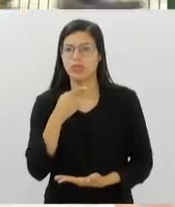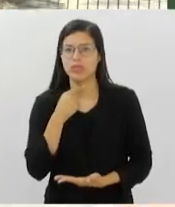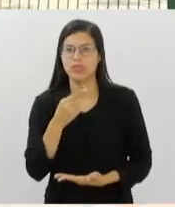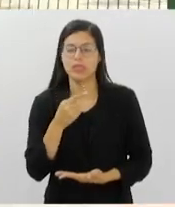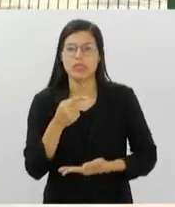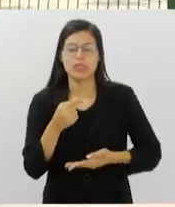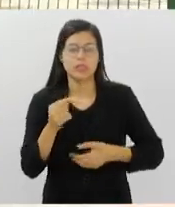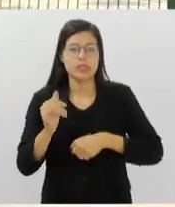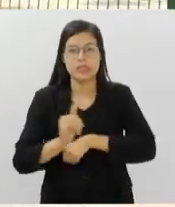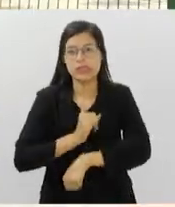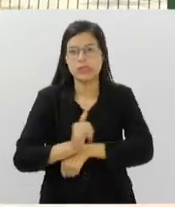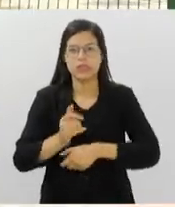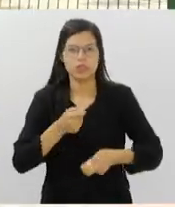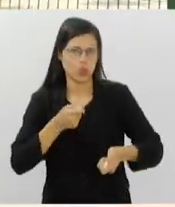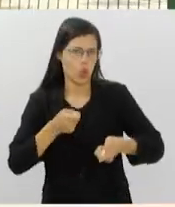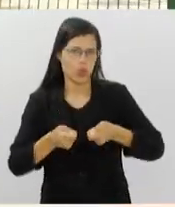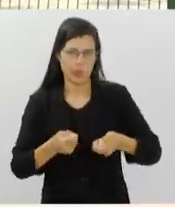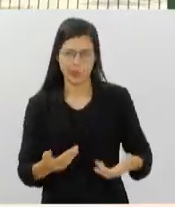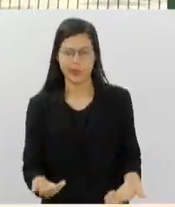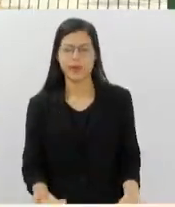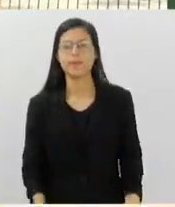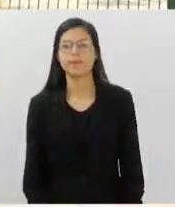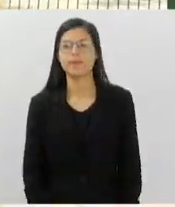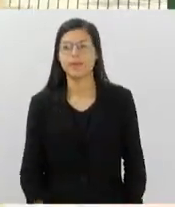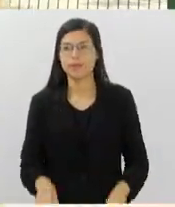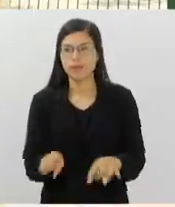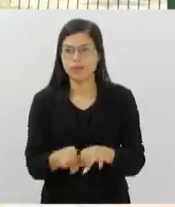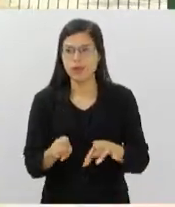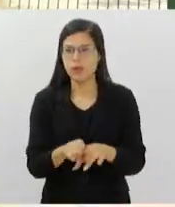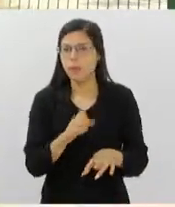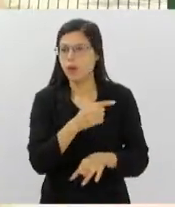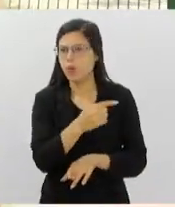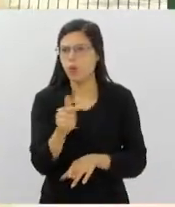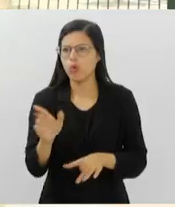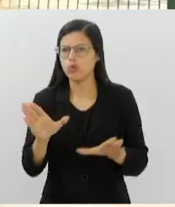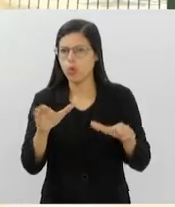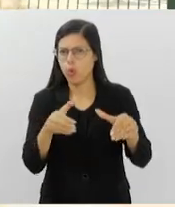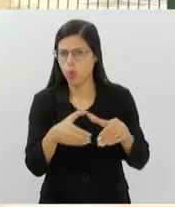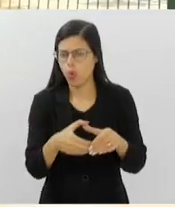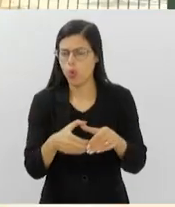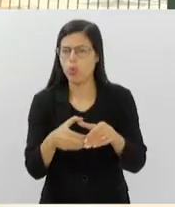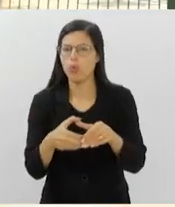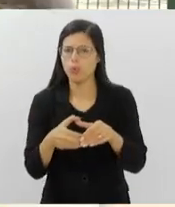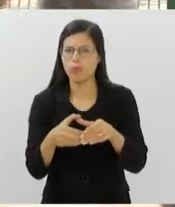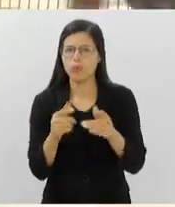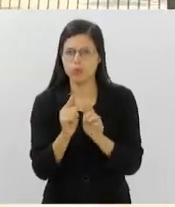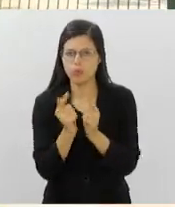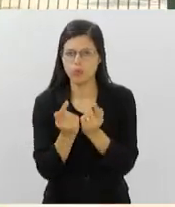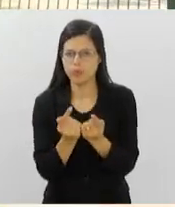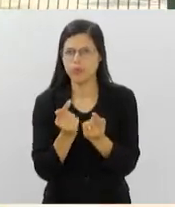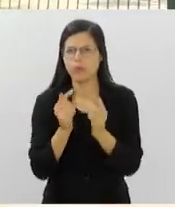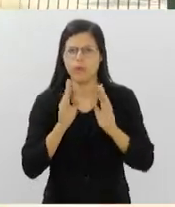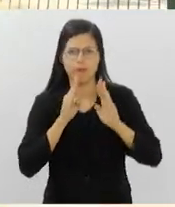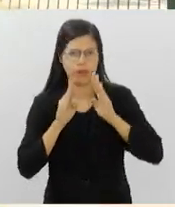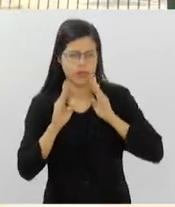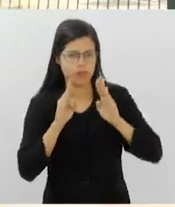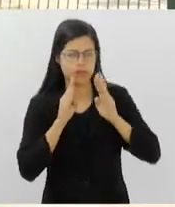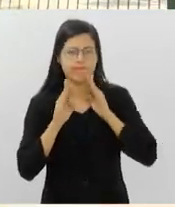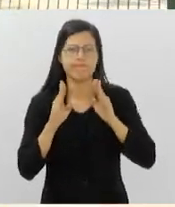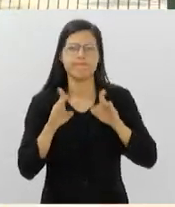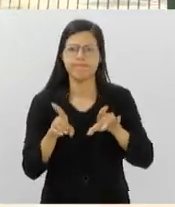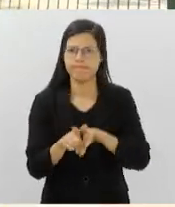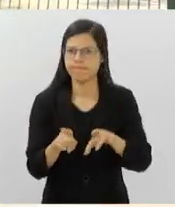de controle muito grande. E outras plataformas também, como grupos de Facebook, ainda são locais em que há muita